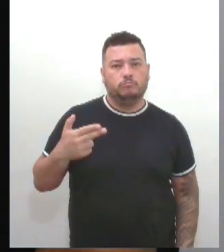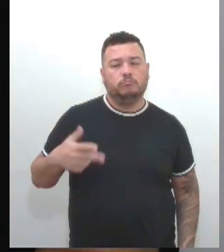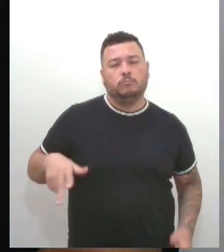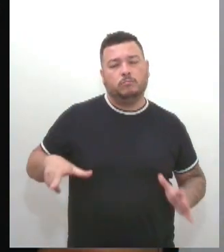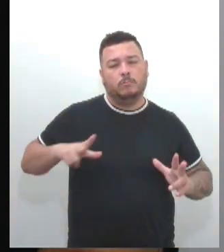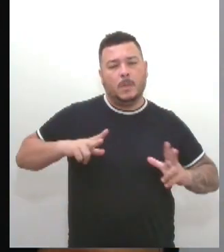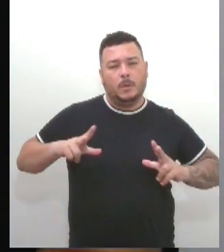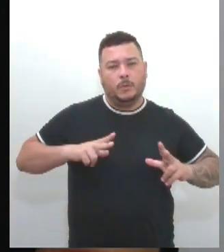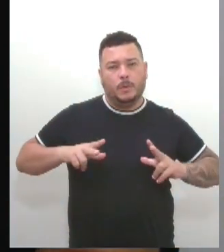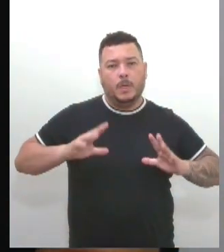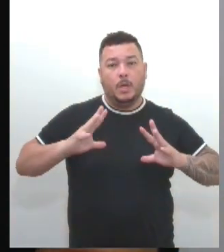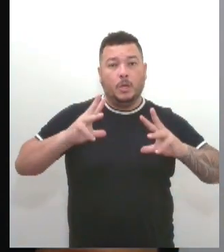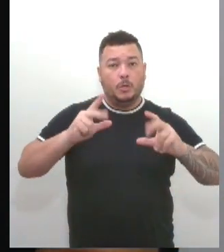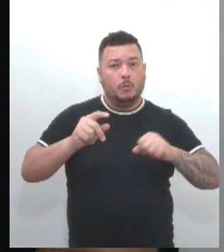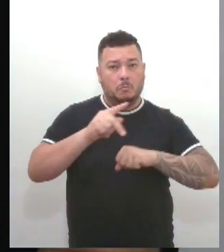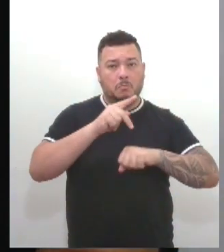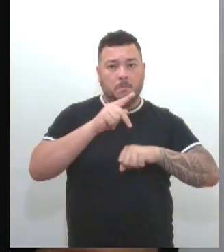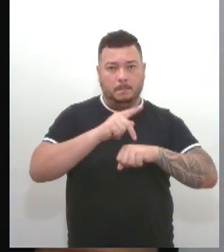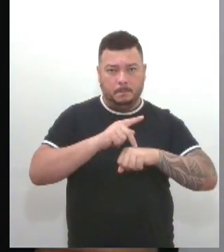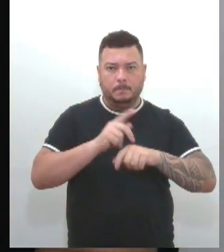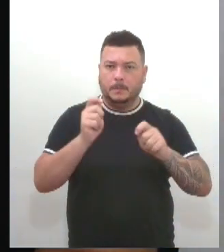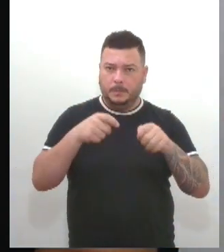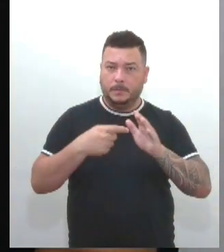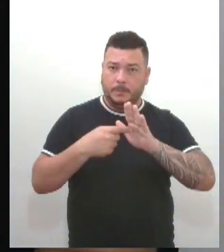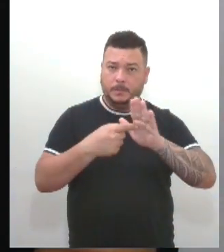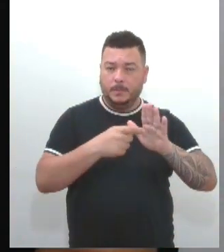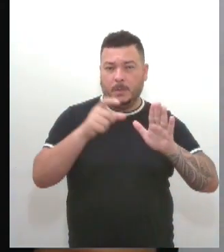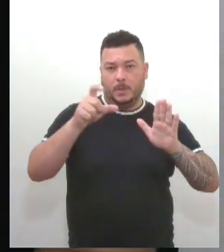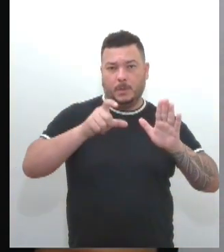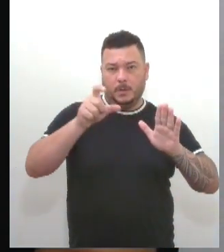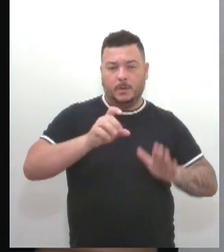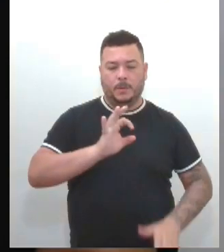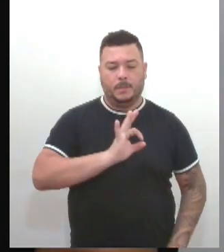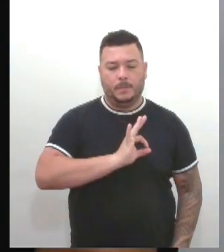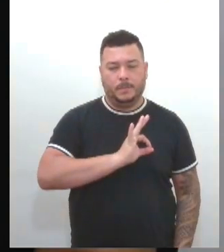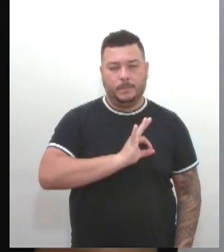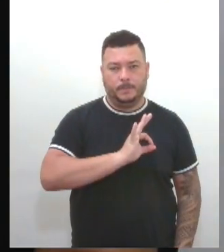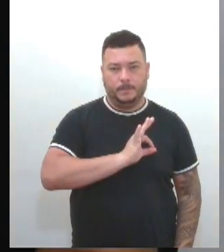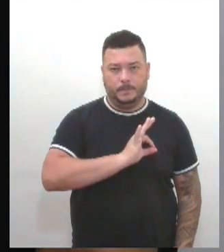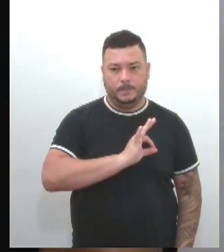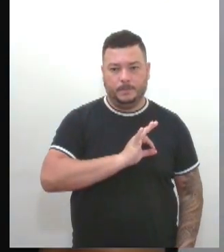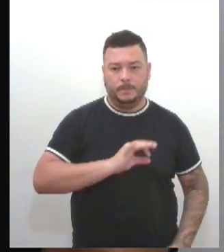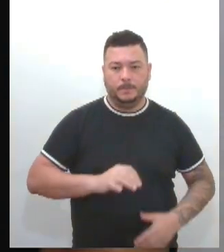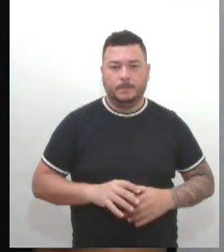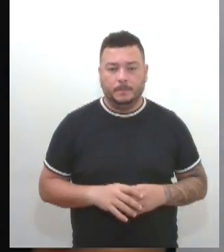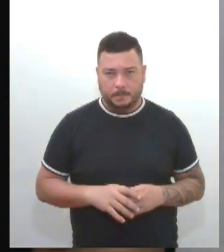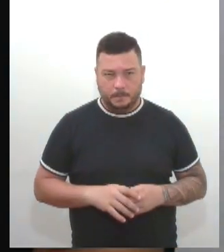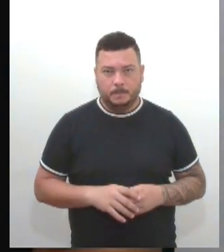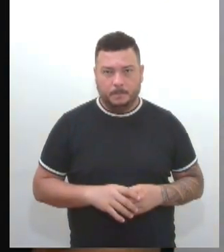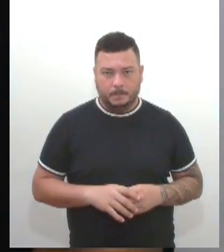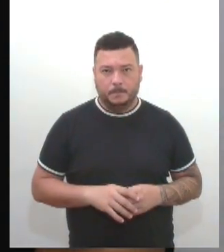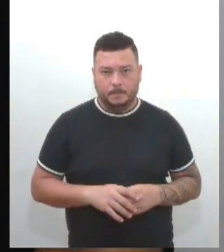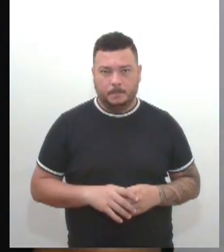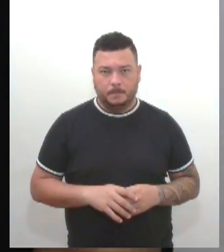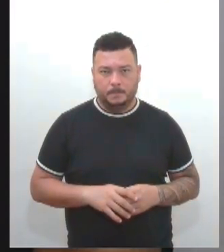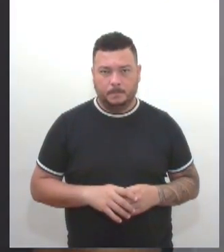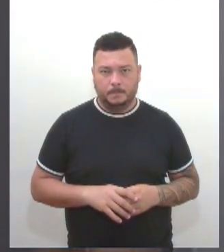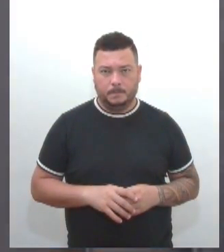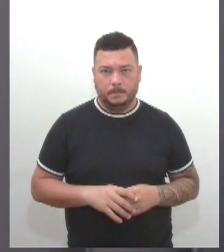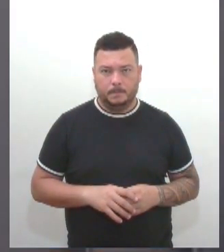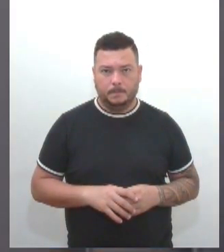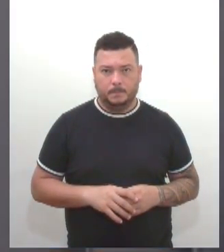nacional, desde que ele apresente a sua carteira de identidade funcional na qualidade de servidor aposentado.